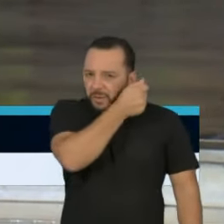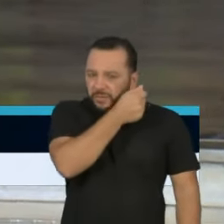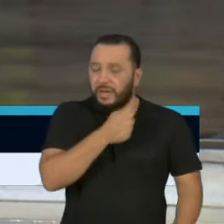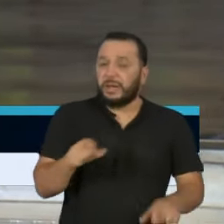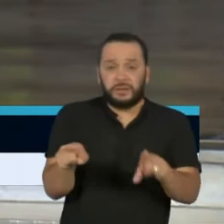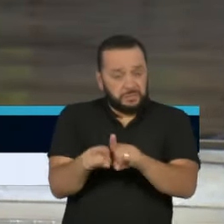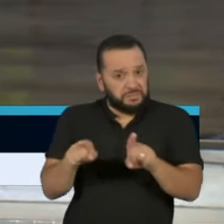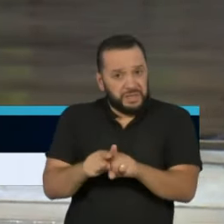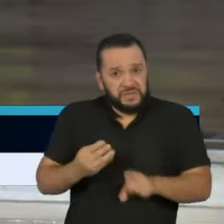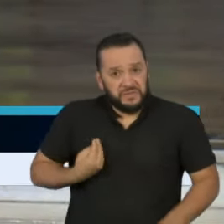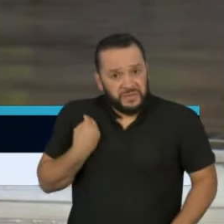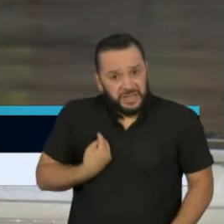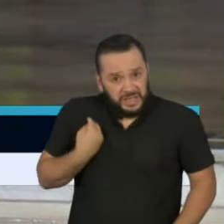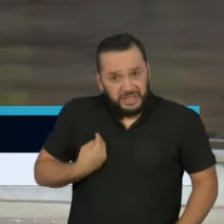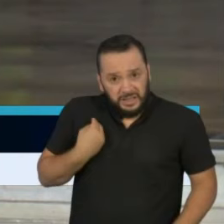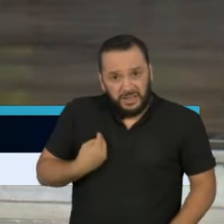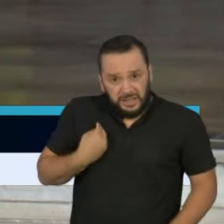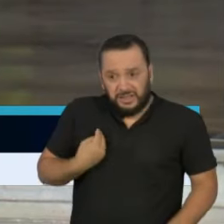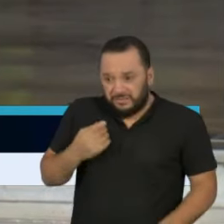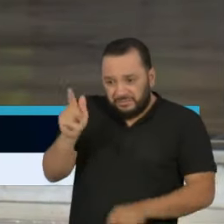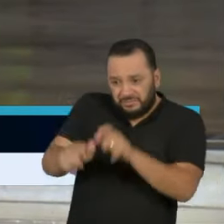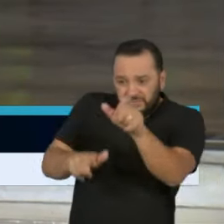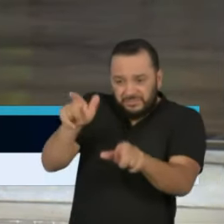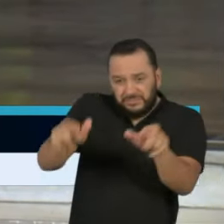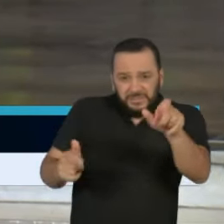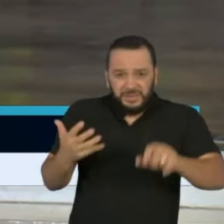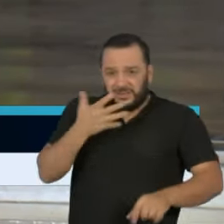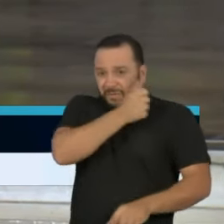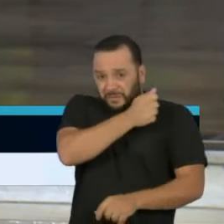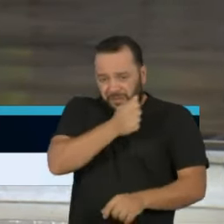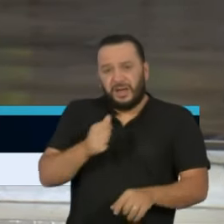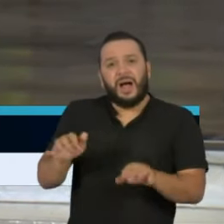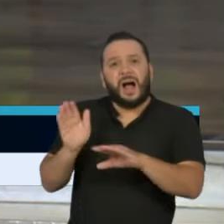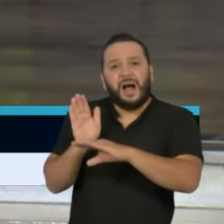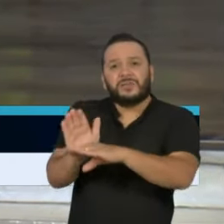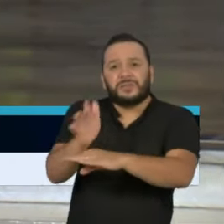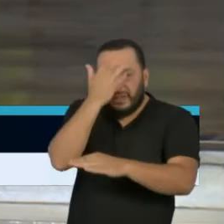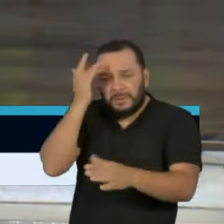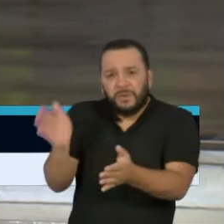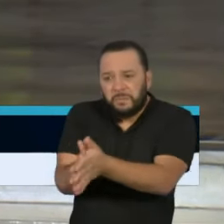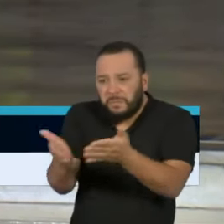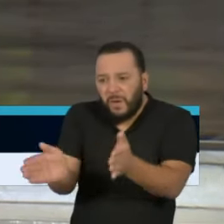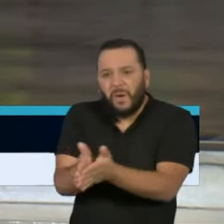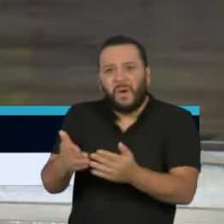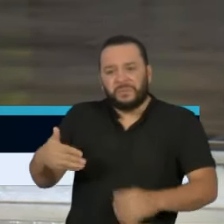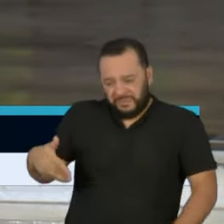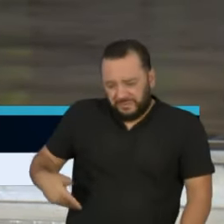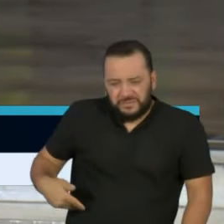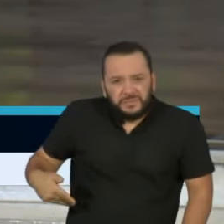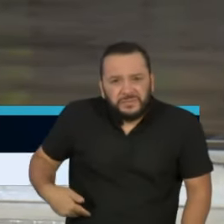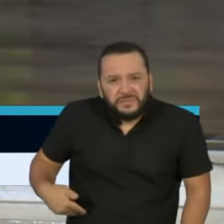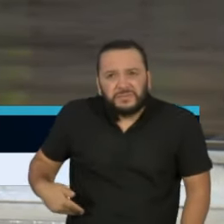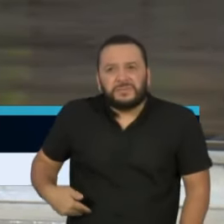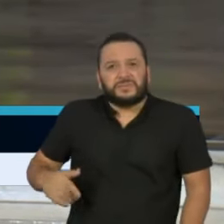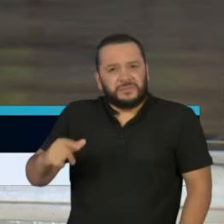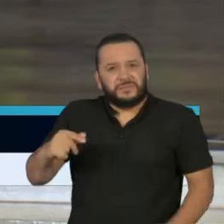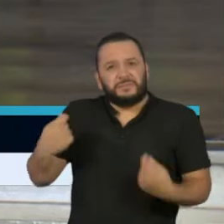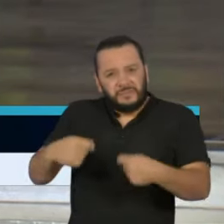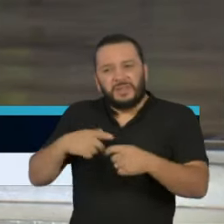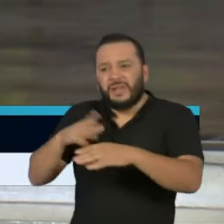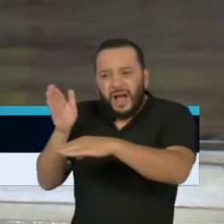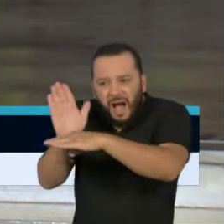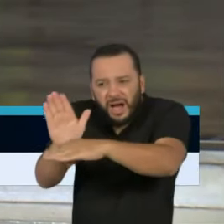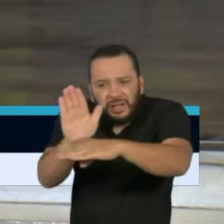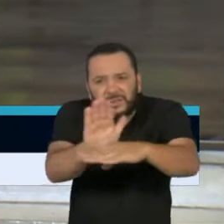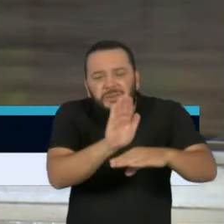de ajudar os mais pobres, os desvalidos, aqueles que precisam de alimento, aqueles que precisam de assistência.